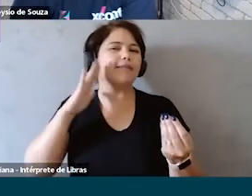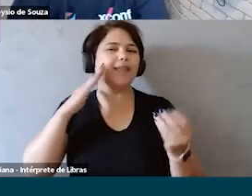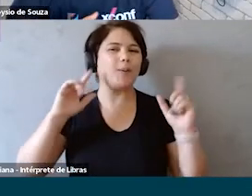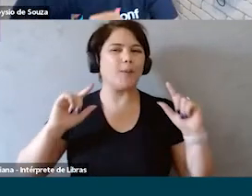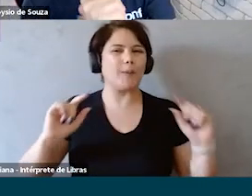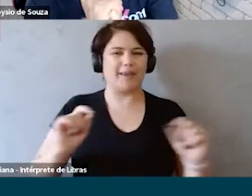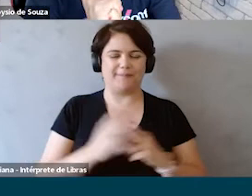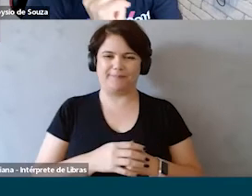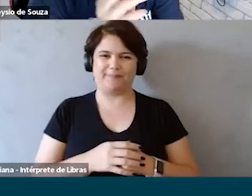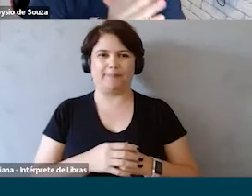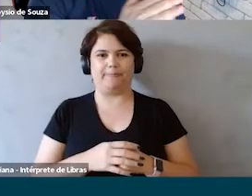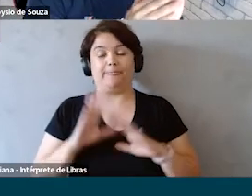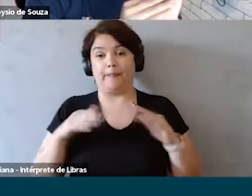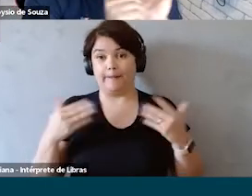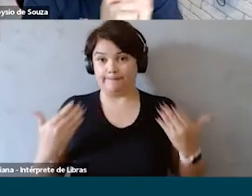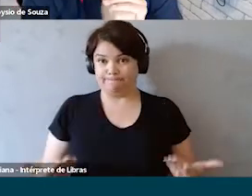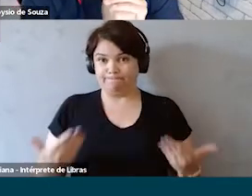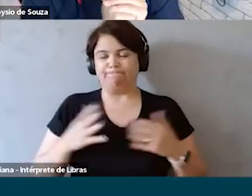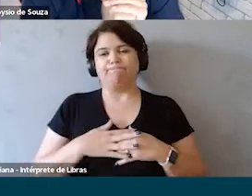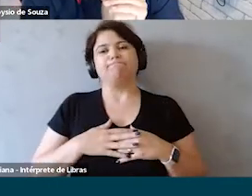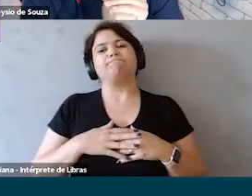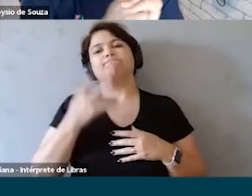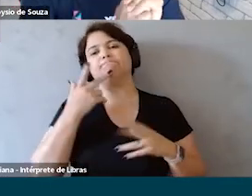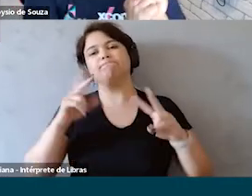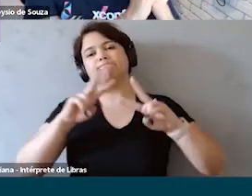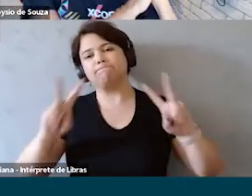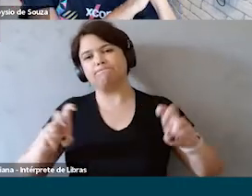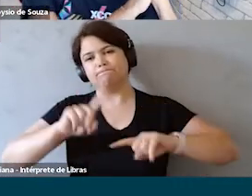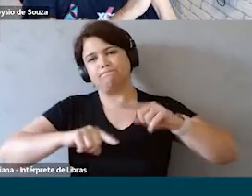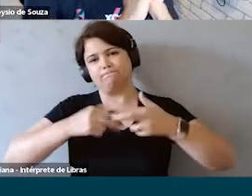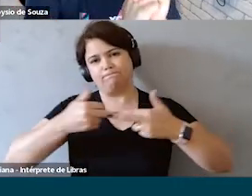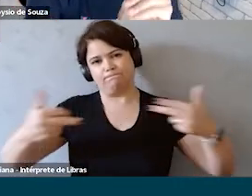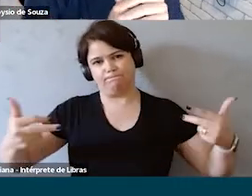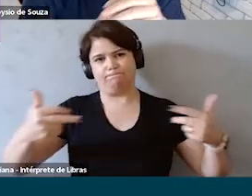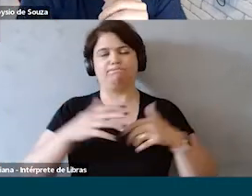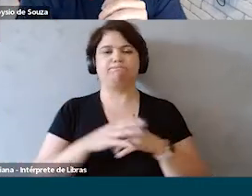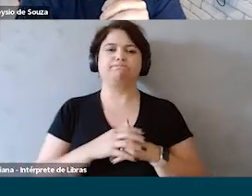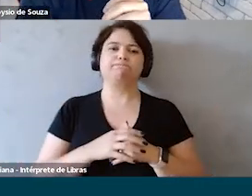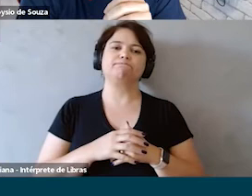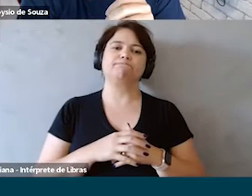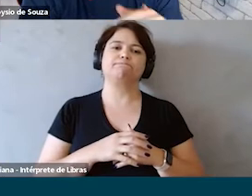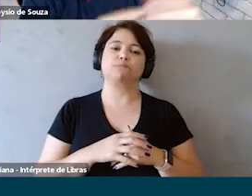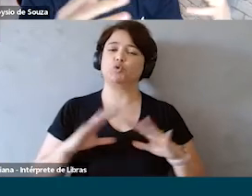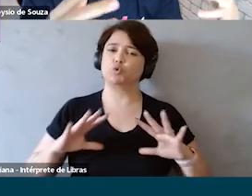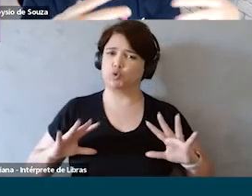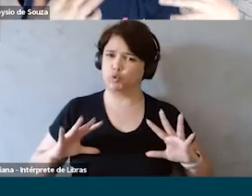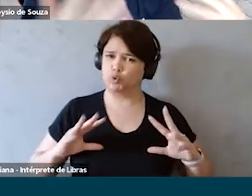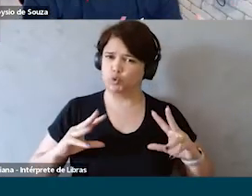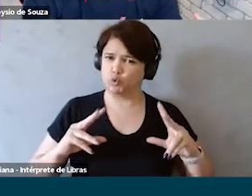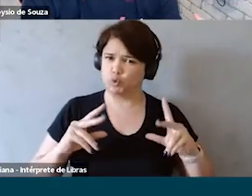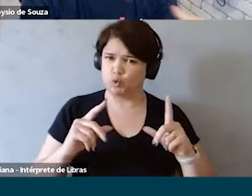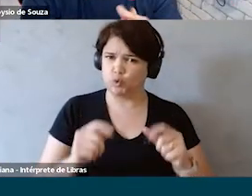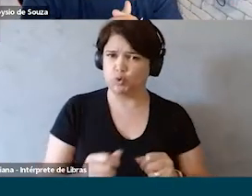Obrigado, Camis. Bom, do ponto de vista de produto e natura todo o